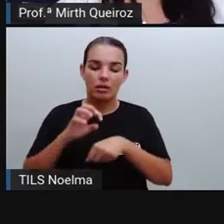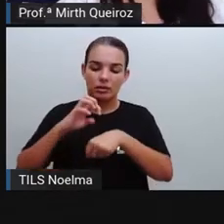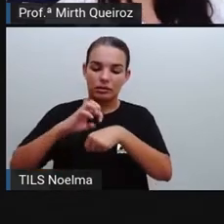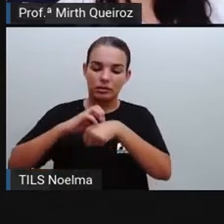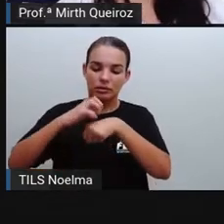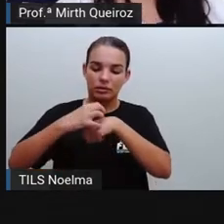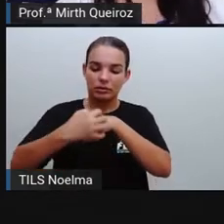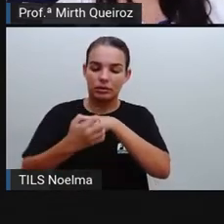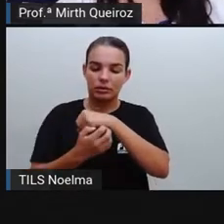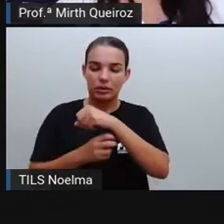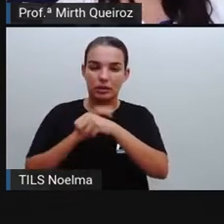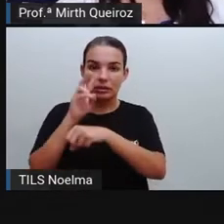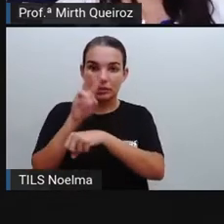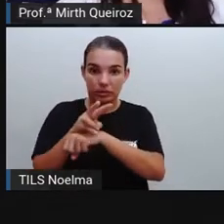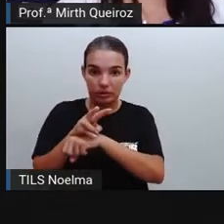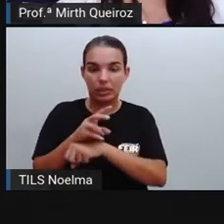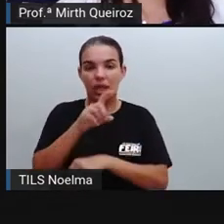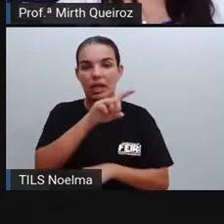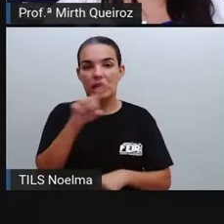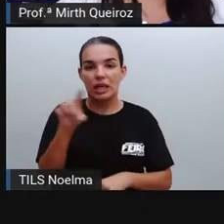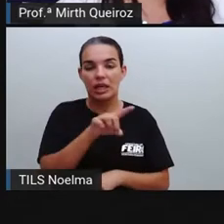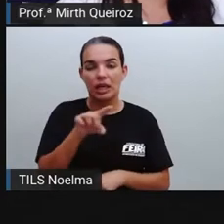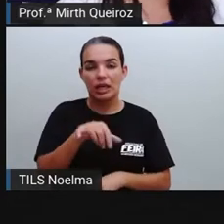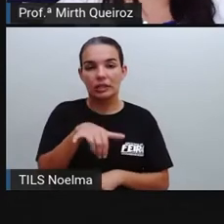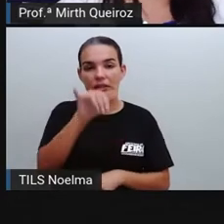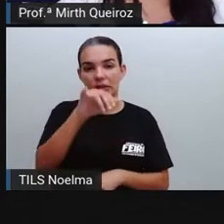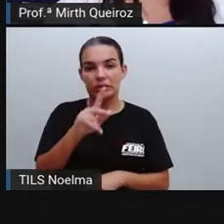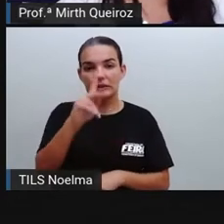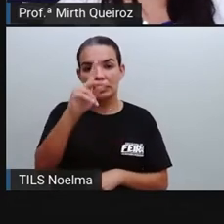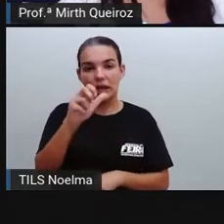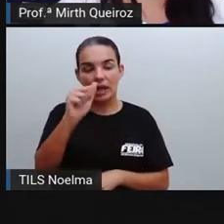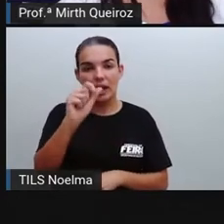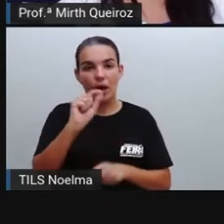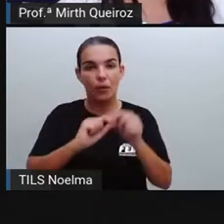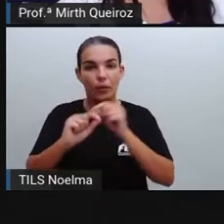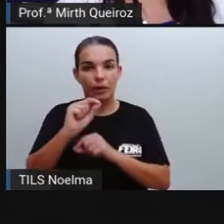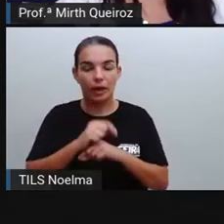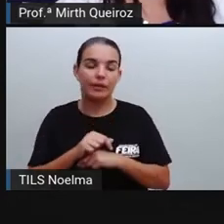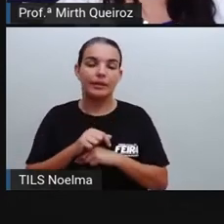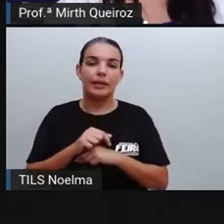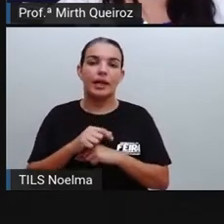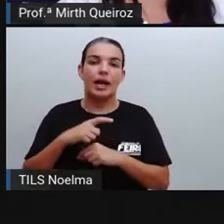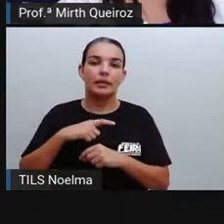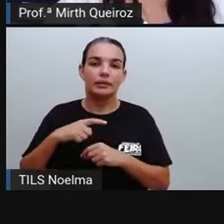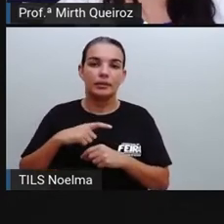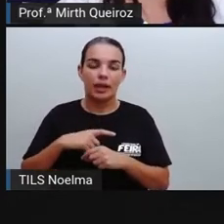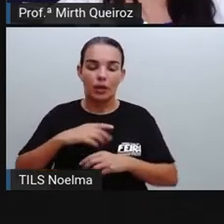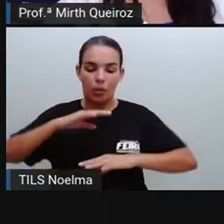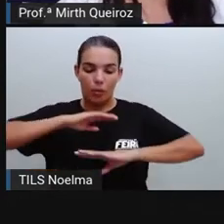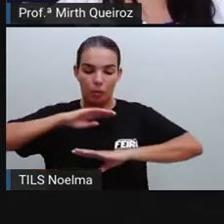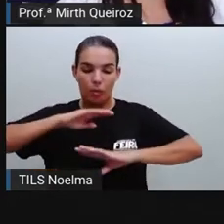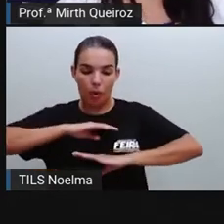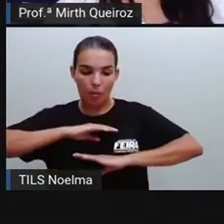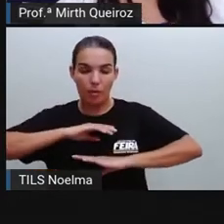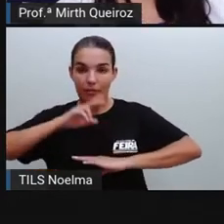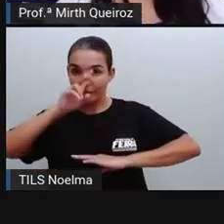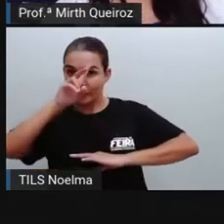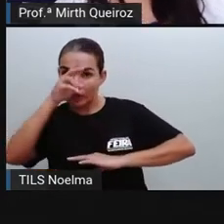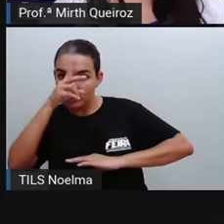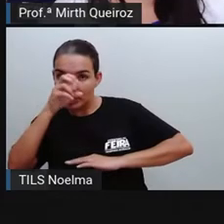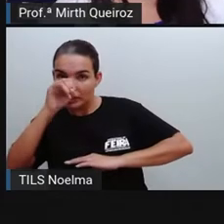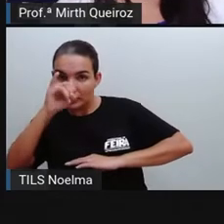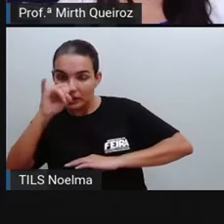autoimune, em que o sistema imunológico vai atacar o próprio sistema nervoso, que vai levar